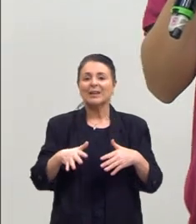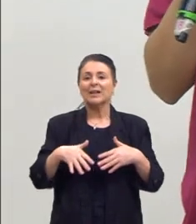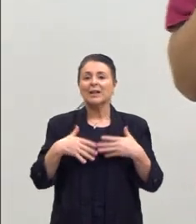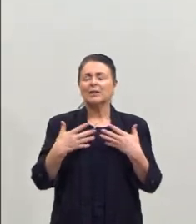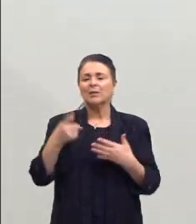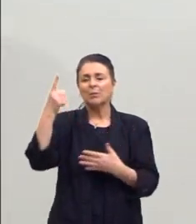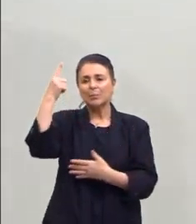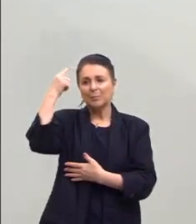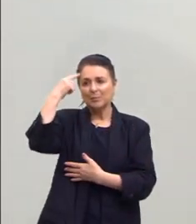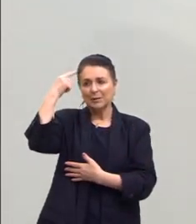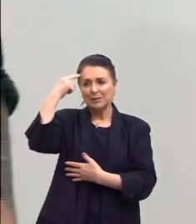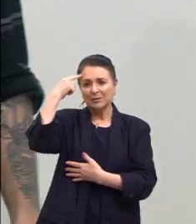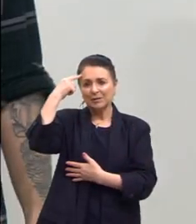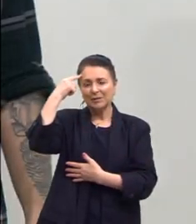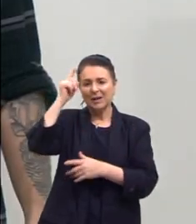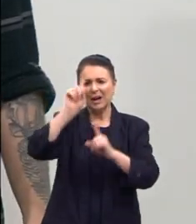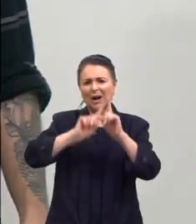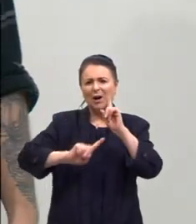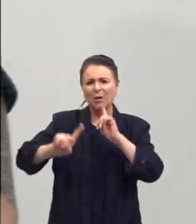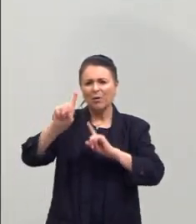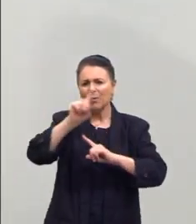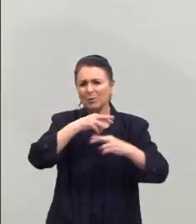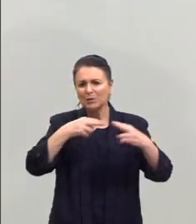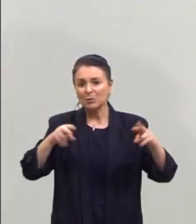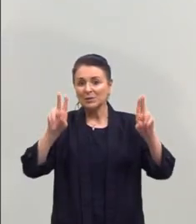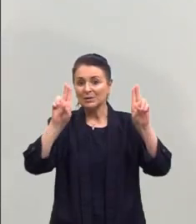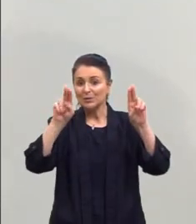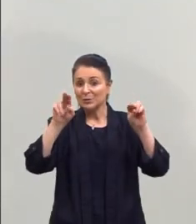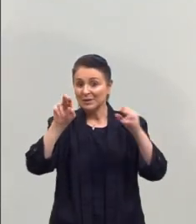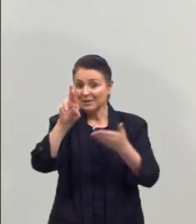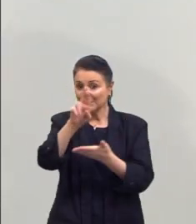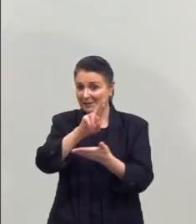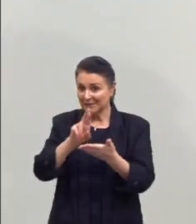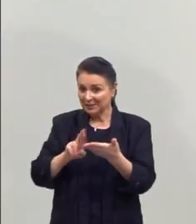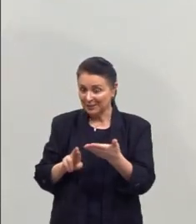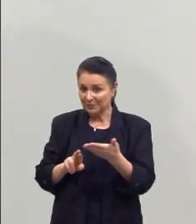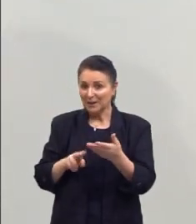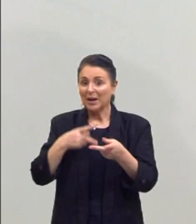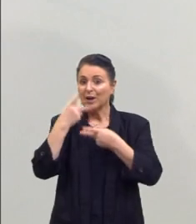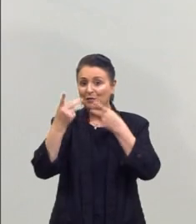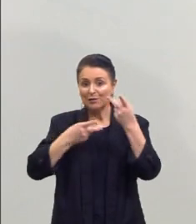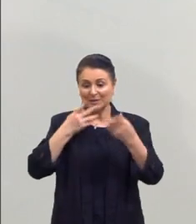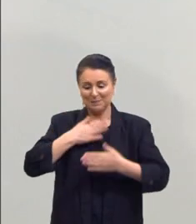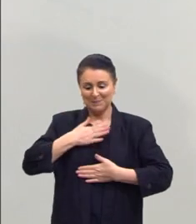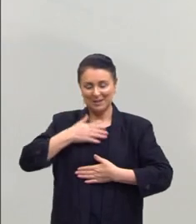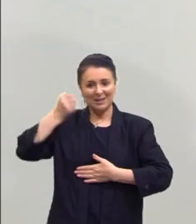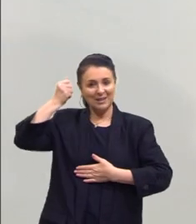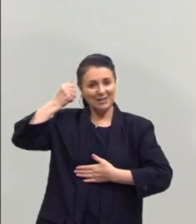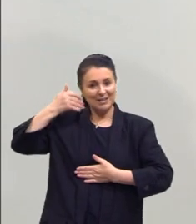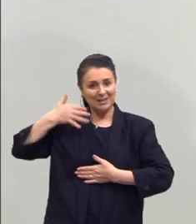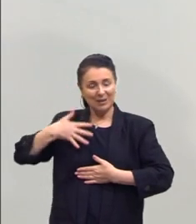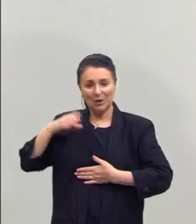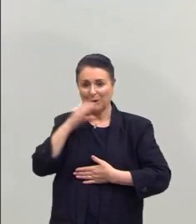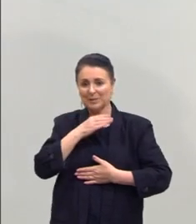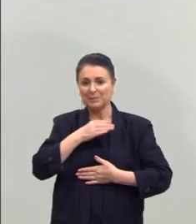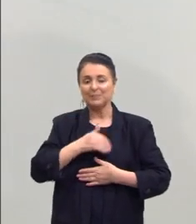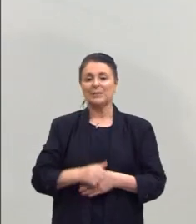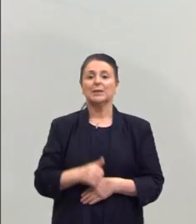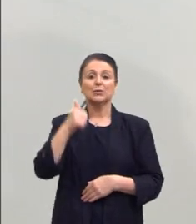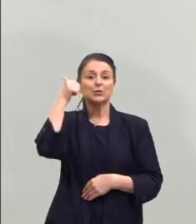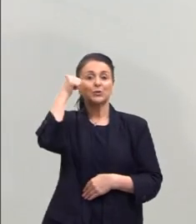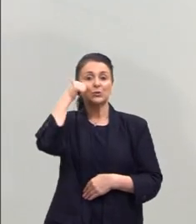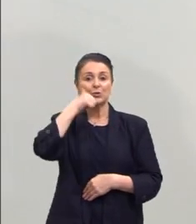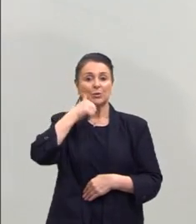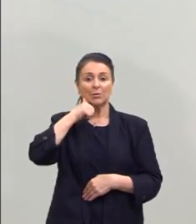pensar algumas questões em relação à redação. Eu vou fazer a minha audiodescrição aqui rapidinho. Eu sou uma